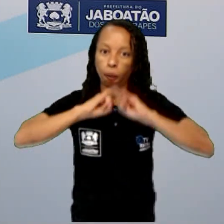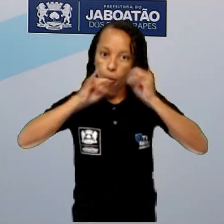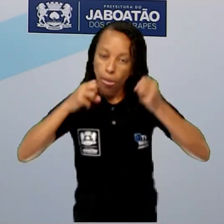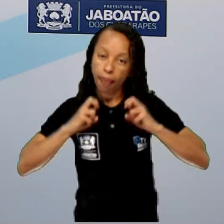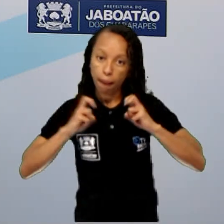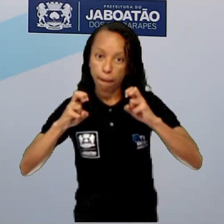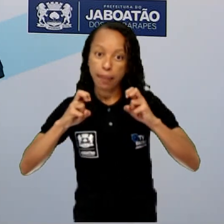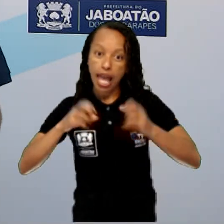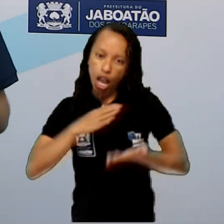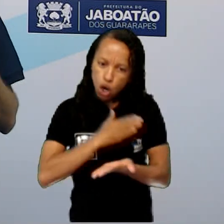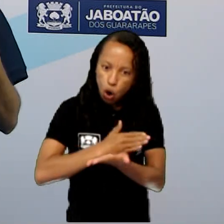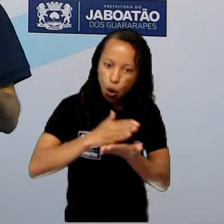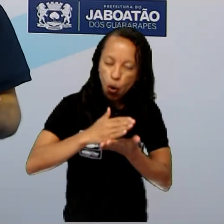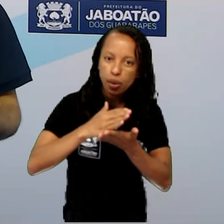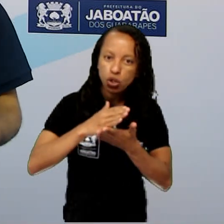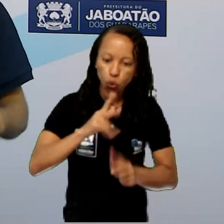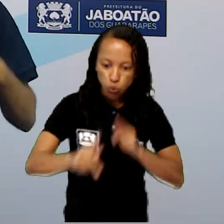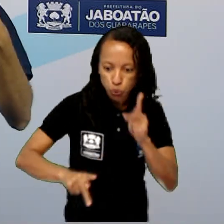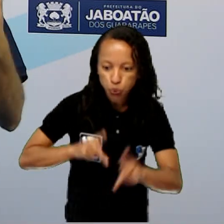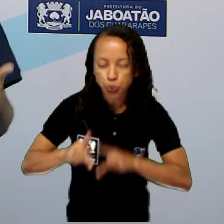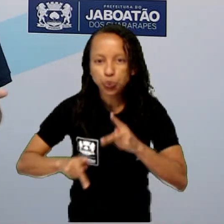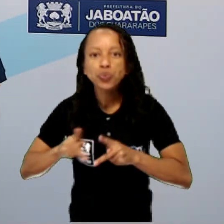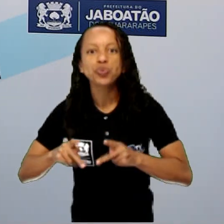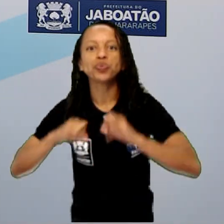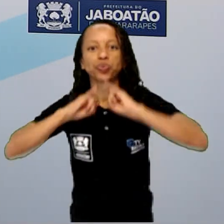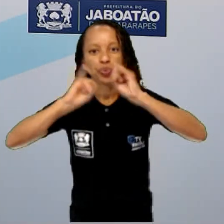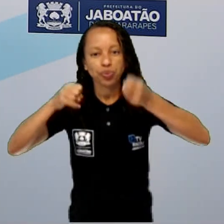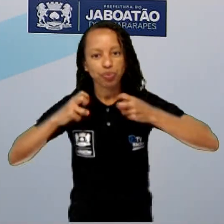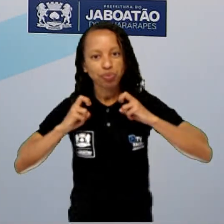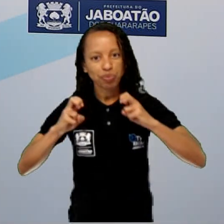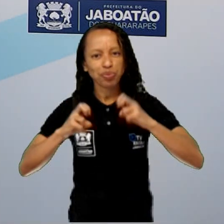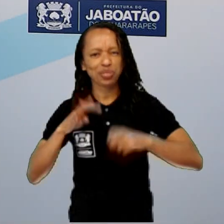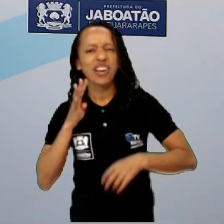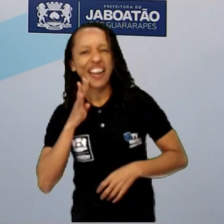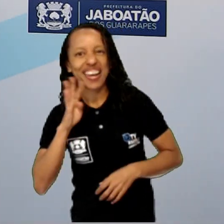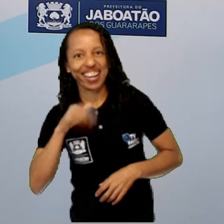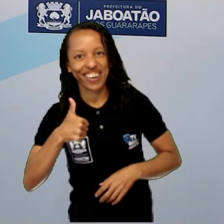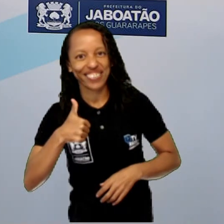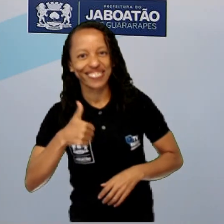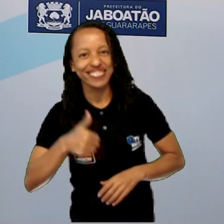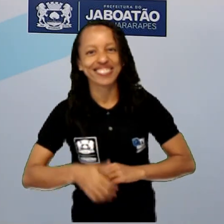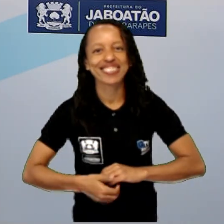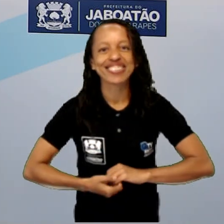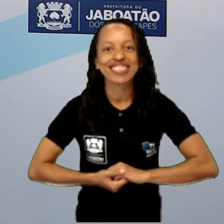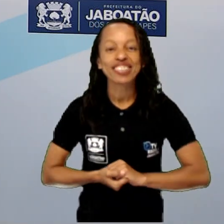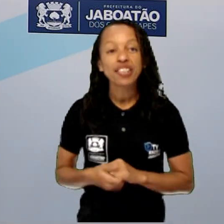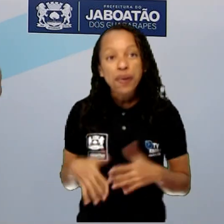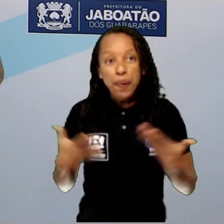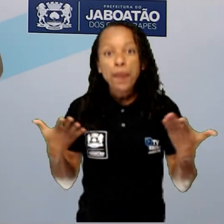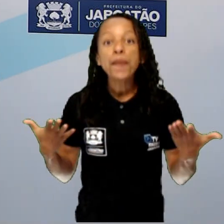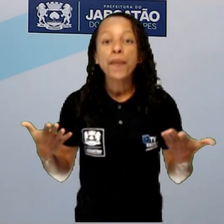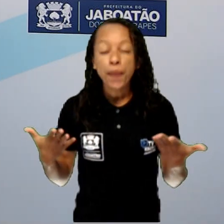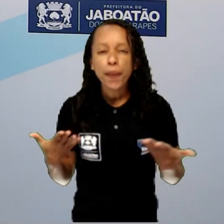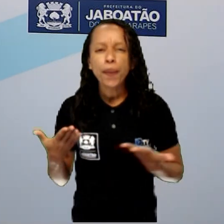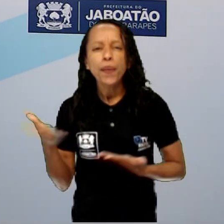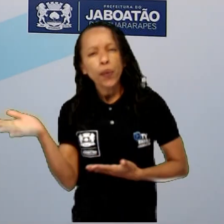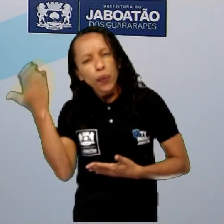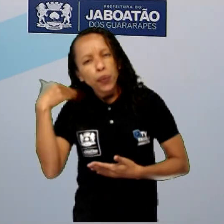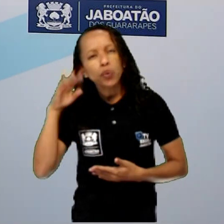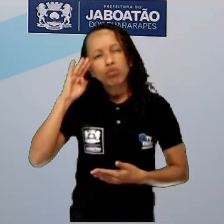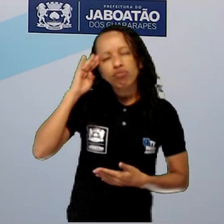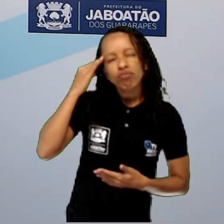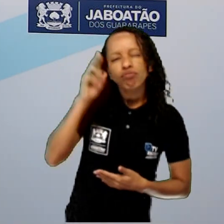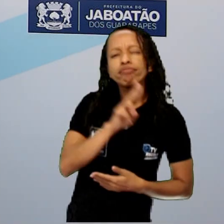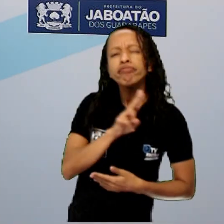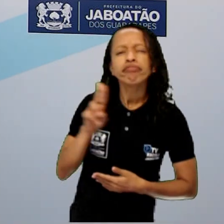povoado de Jaboatão dos Guararapes. Não é legal? E aí, vamos entender um pouquinho desse nome